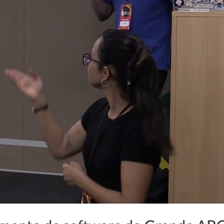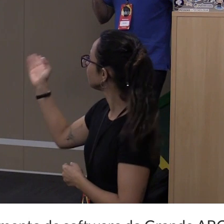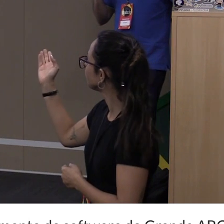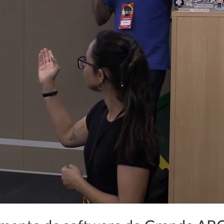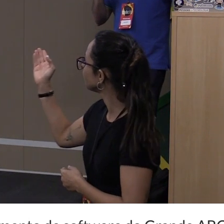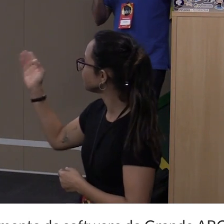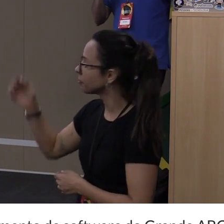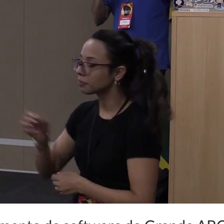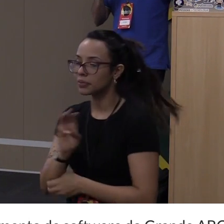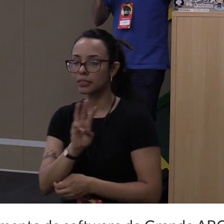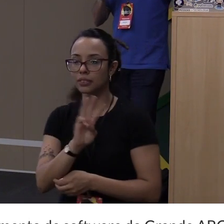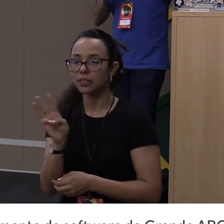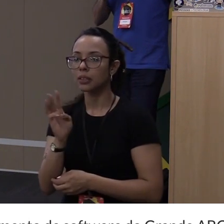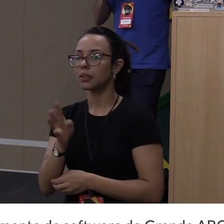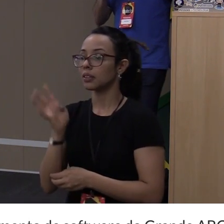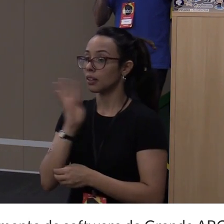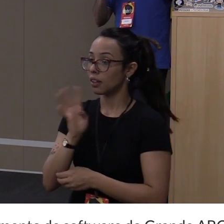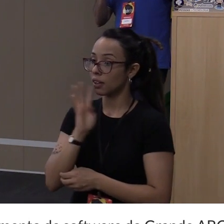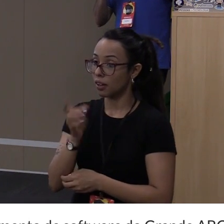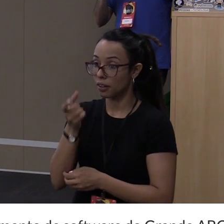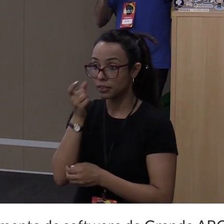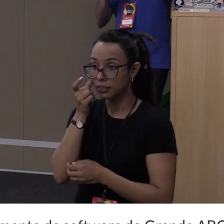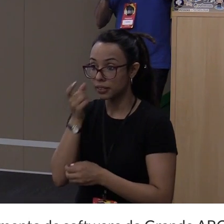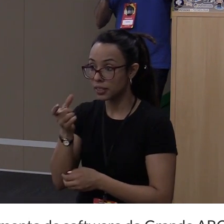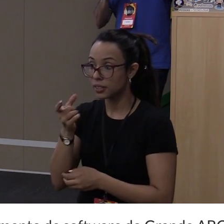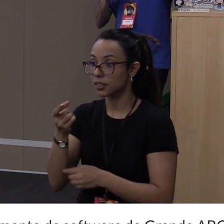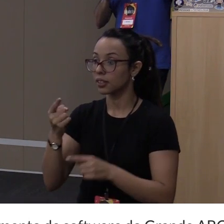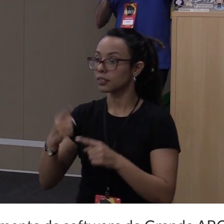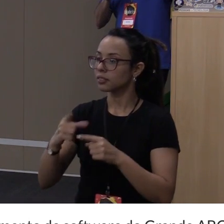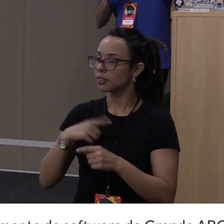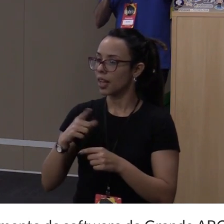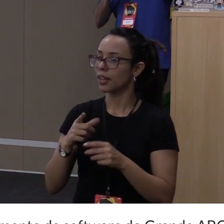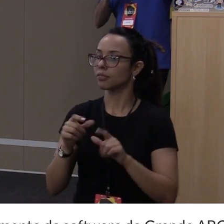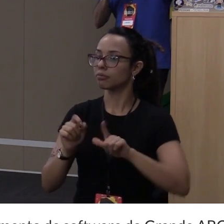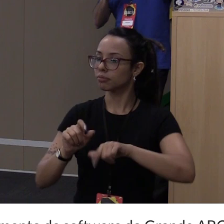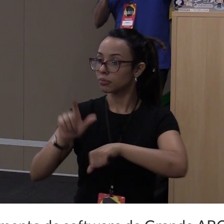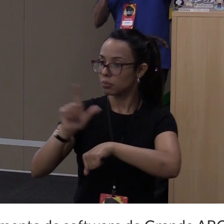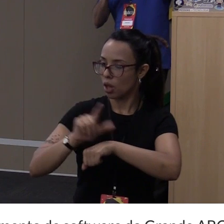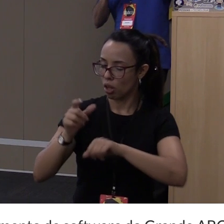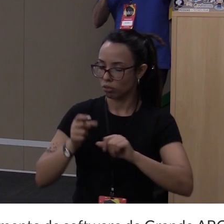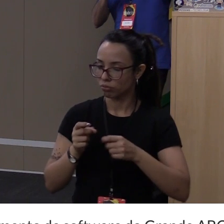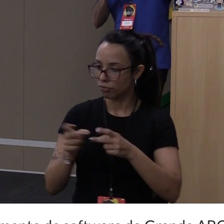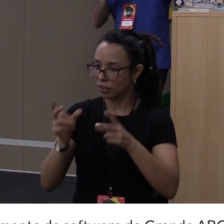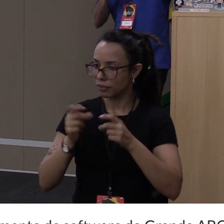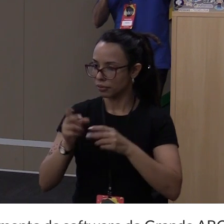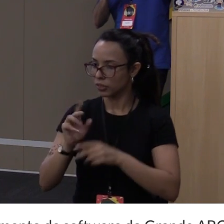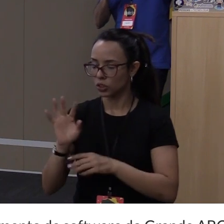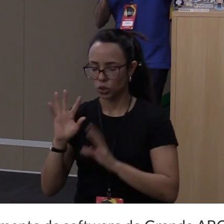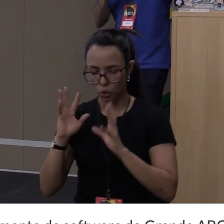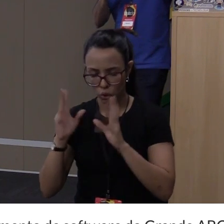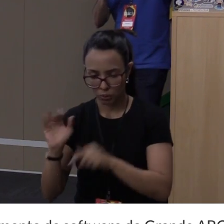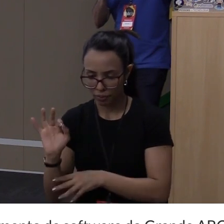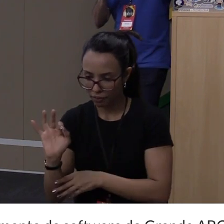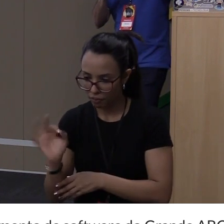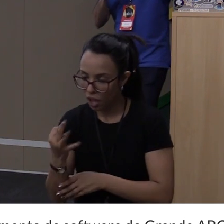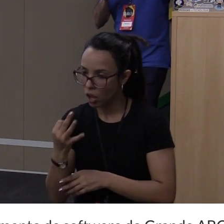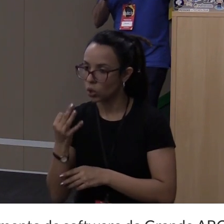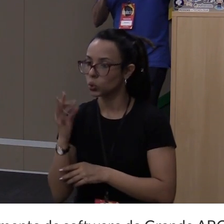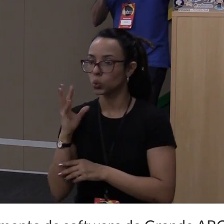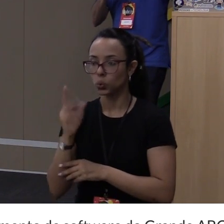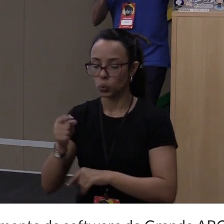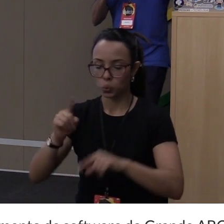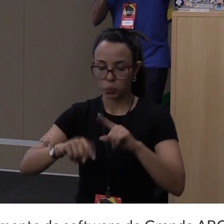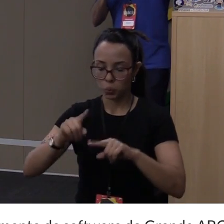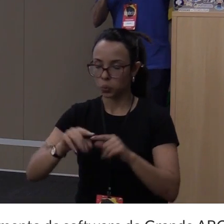Ele tem uma loja fake, totalmente falsa, com produtos falsos,